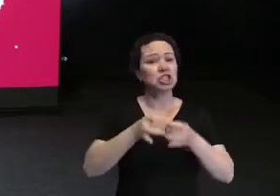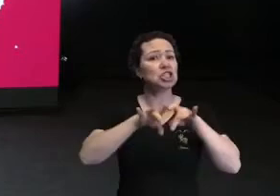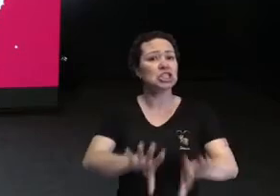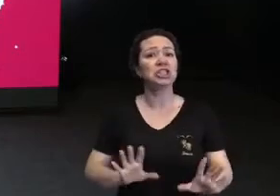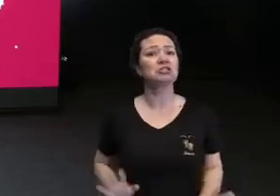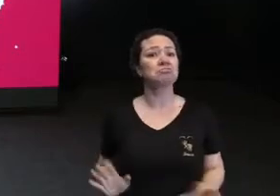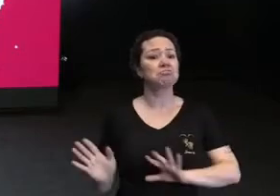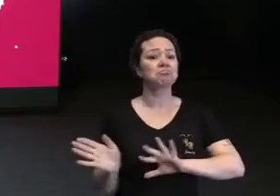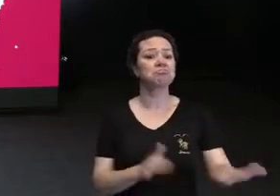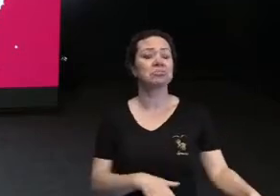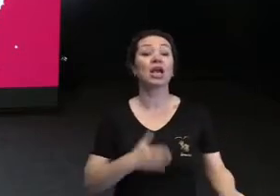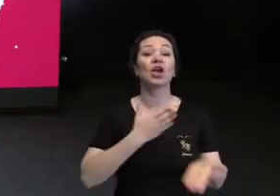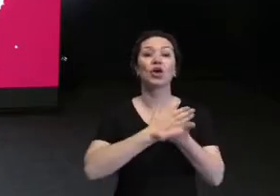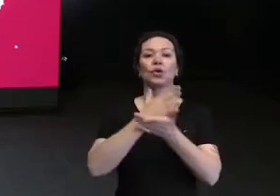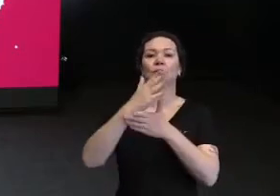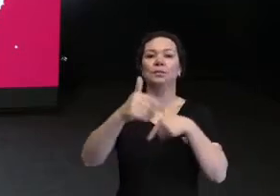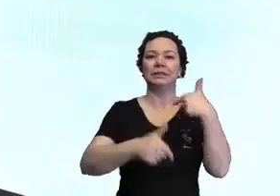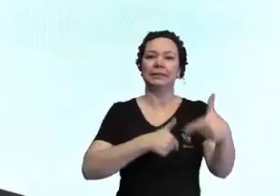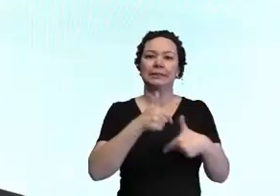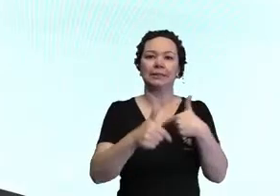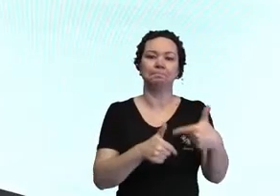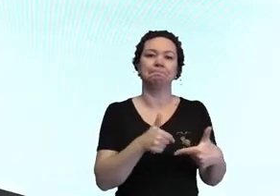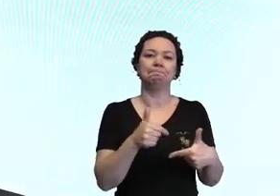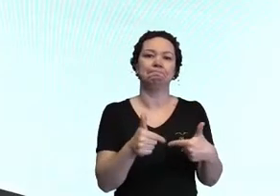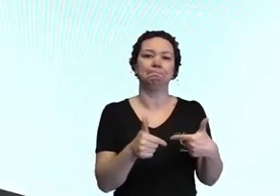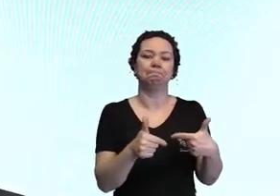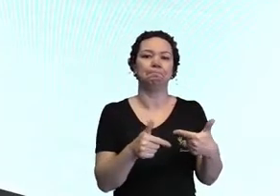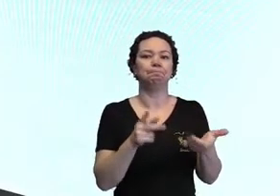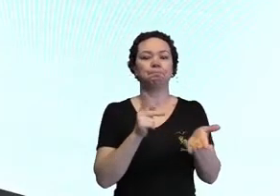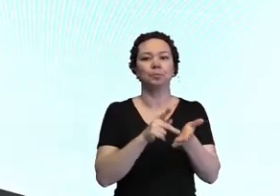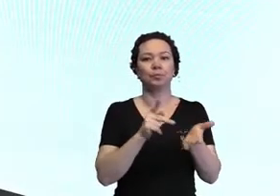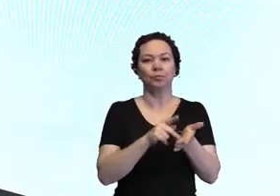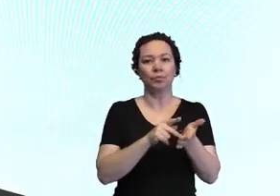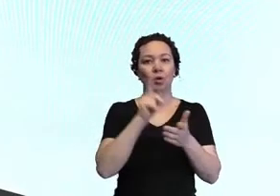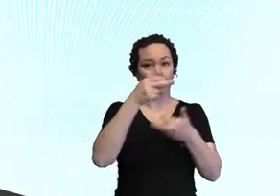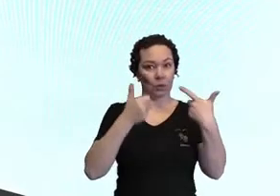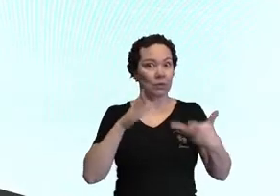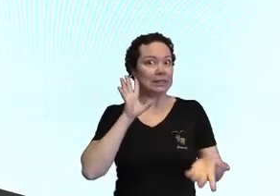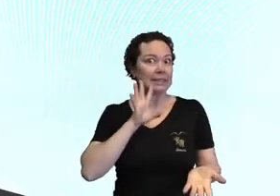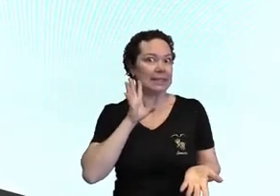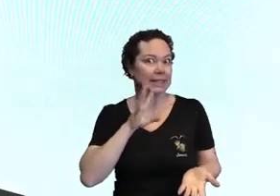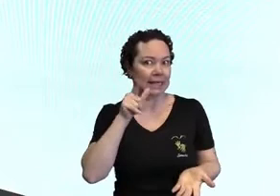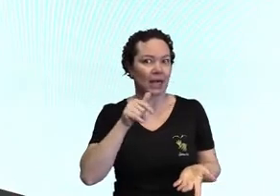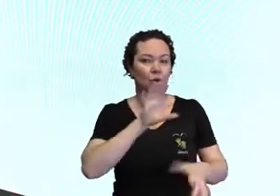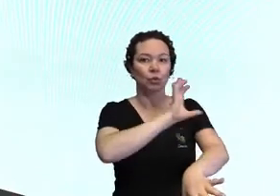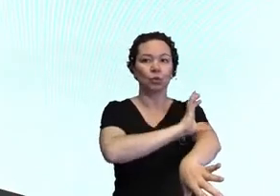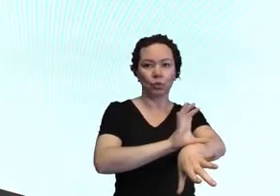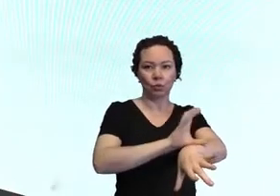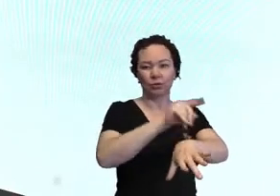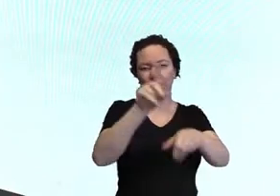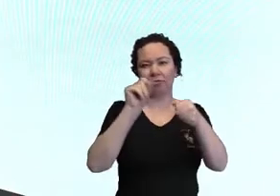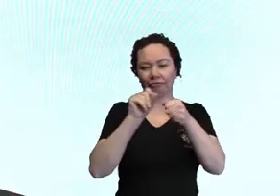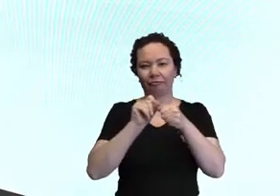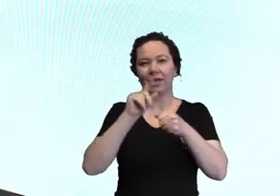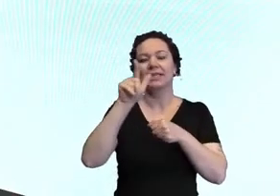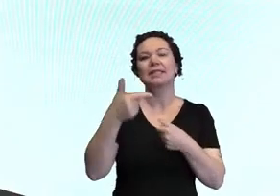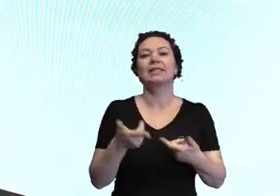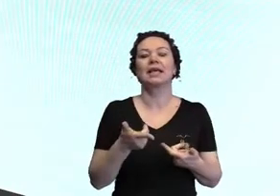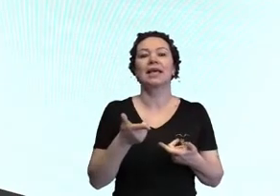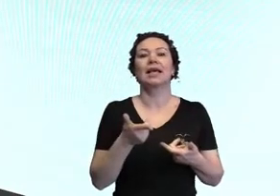comecei a trabalhar pela, na verdade, uma coisa muito legal dos cursos que a gente faz é que a gente,